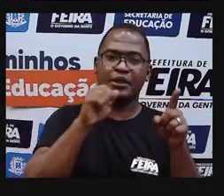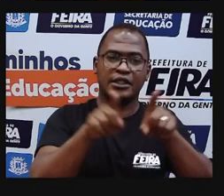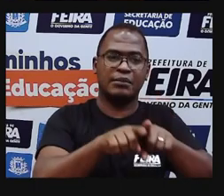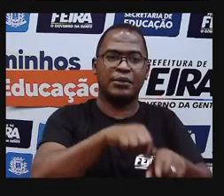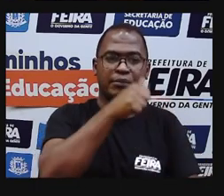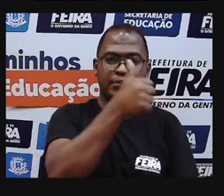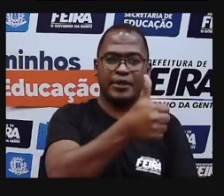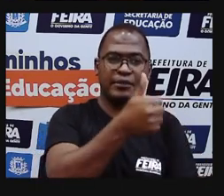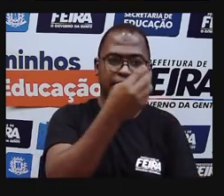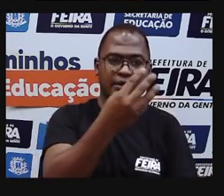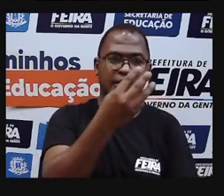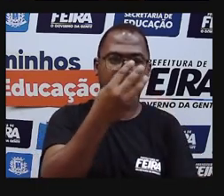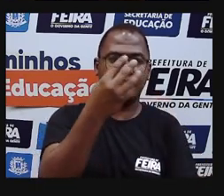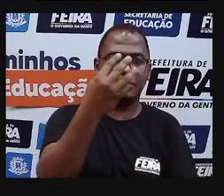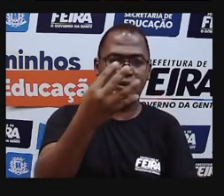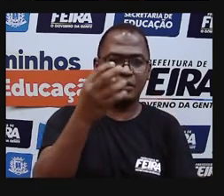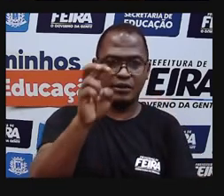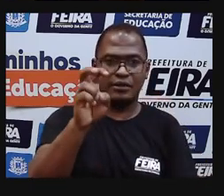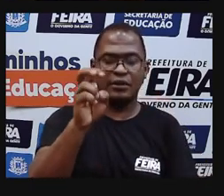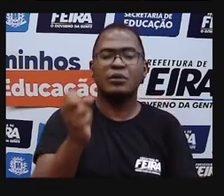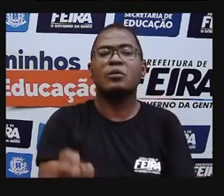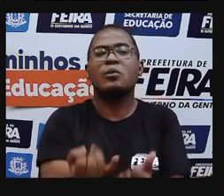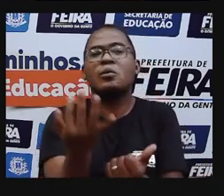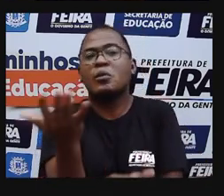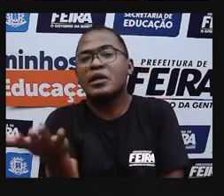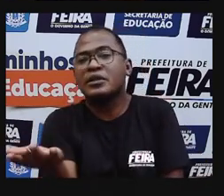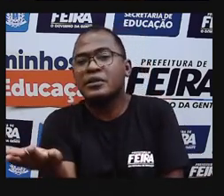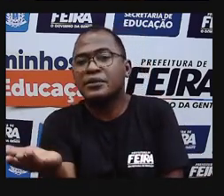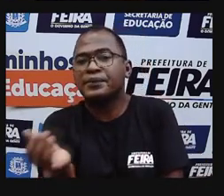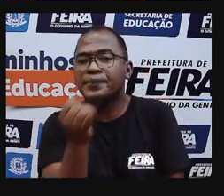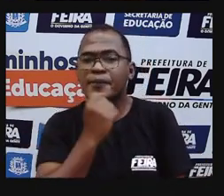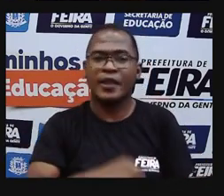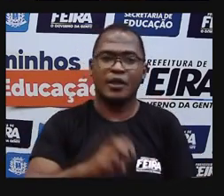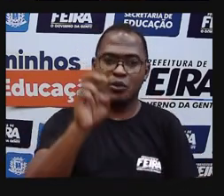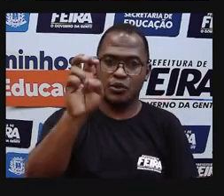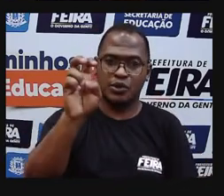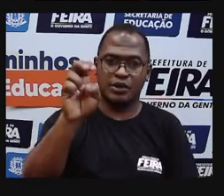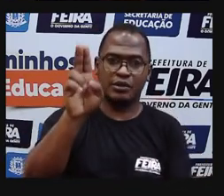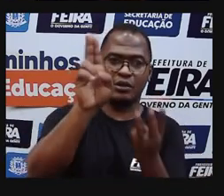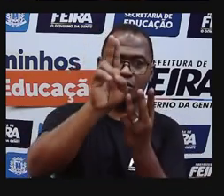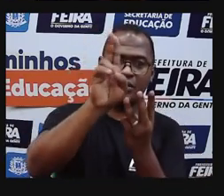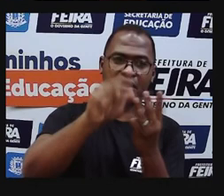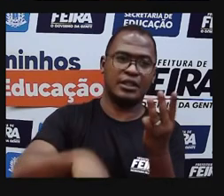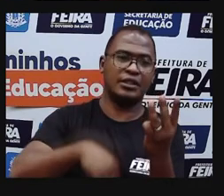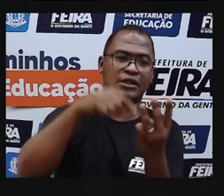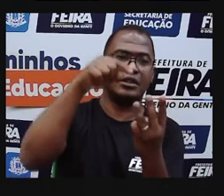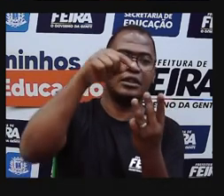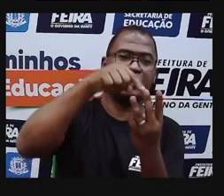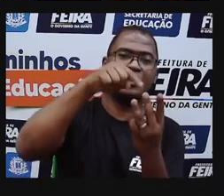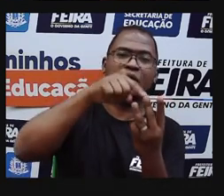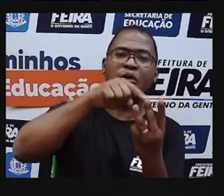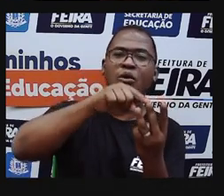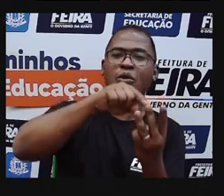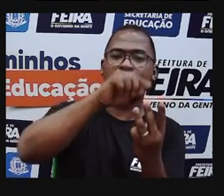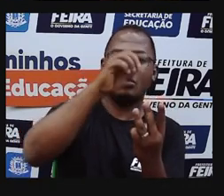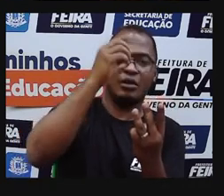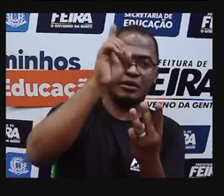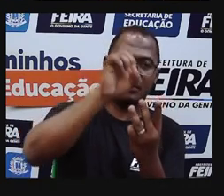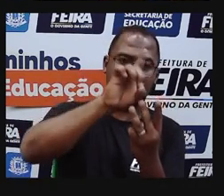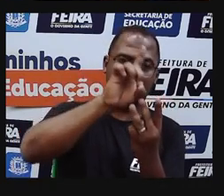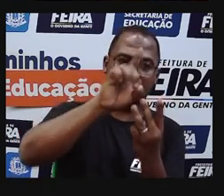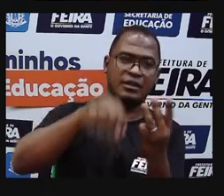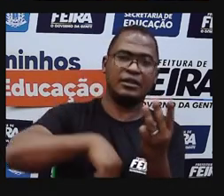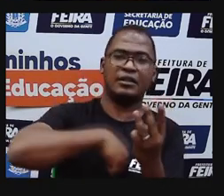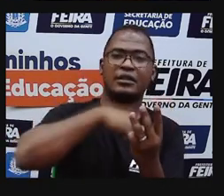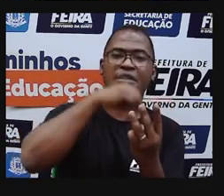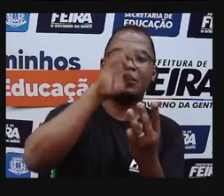mil trezentos e quarenta e cinco? O cinco é a unidade, o quatro é a dezena, o três é a centena e o um é a